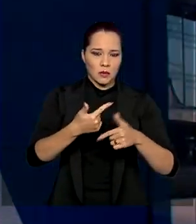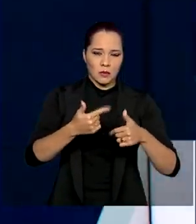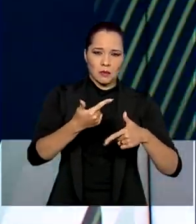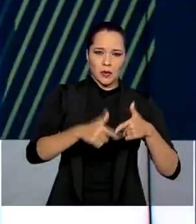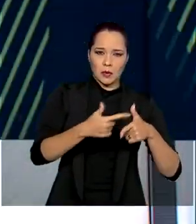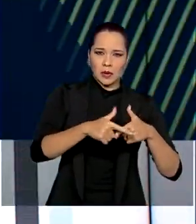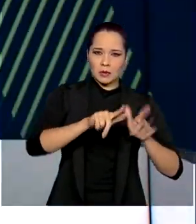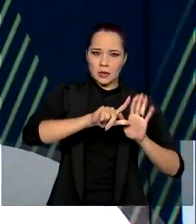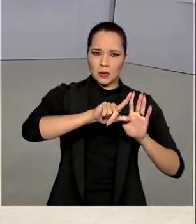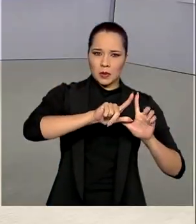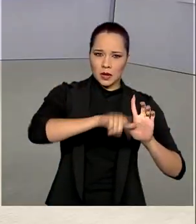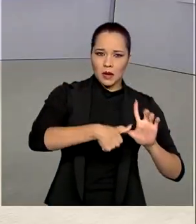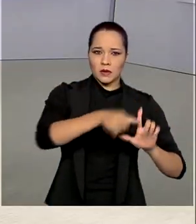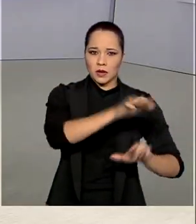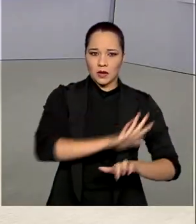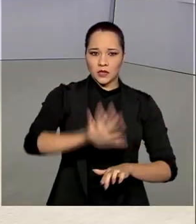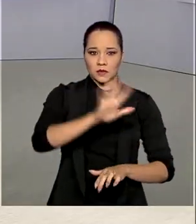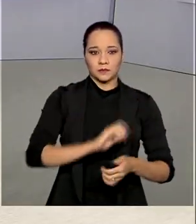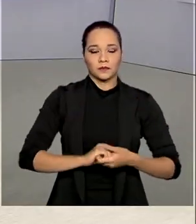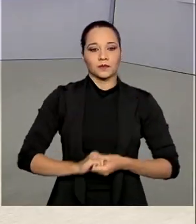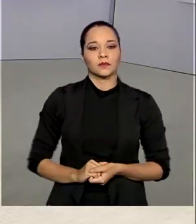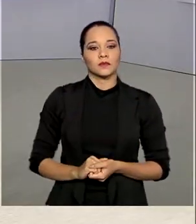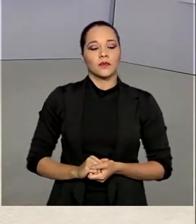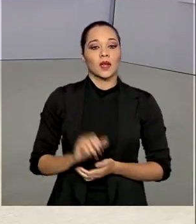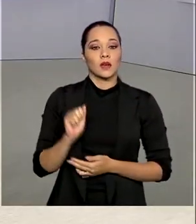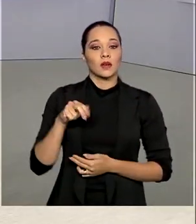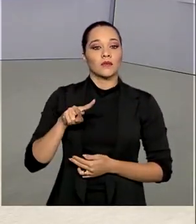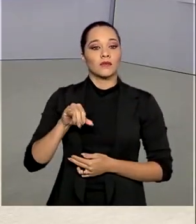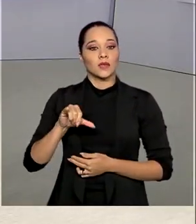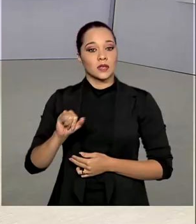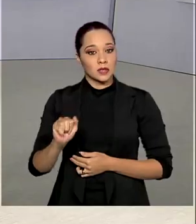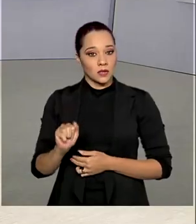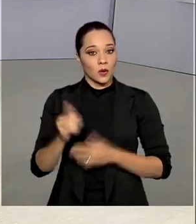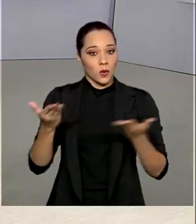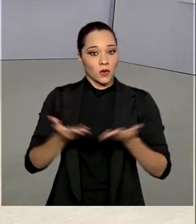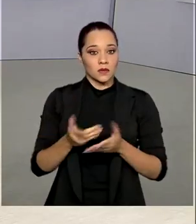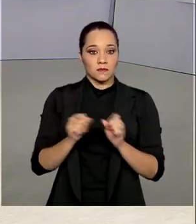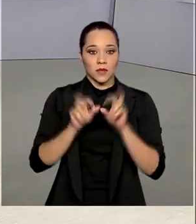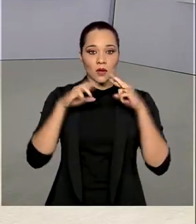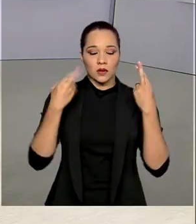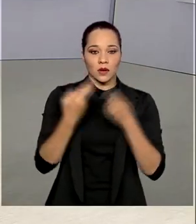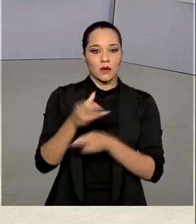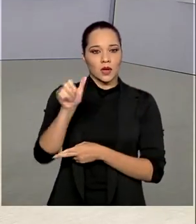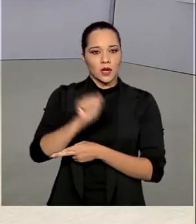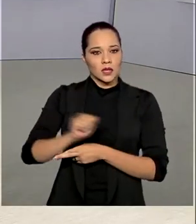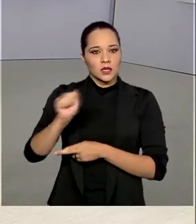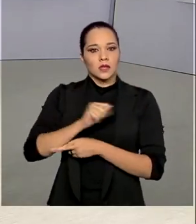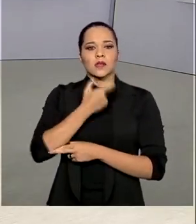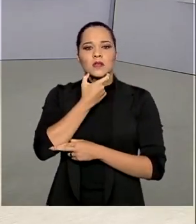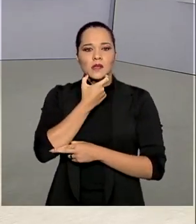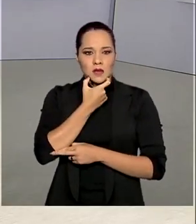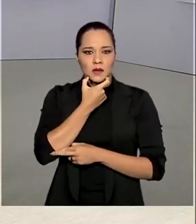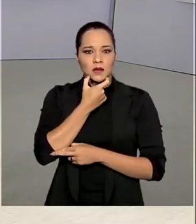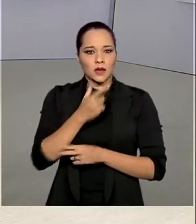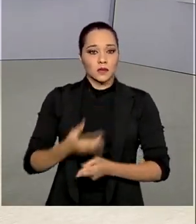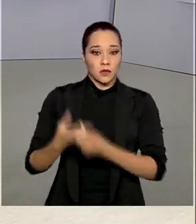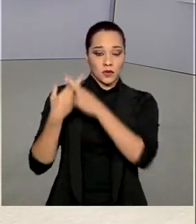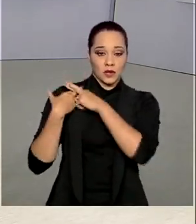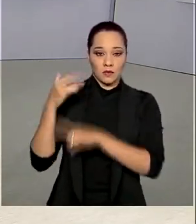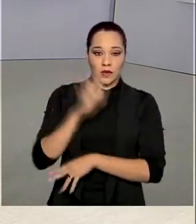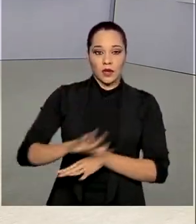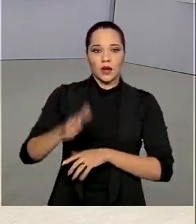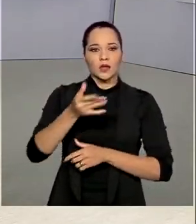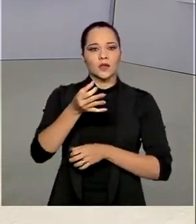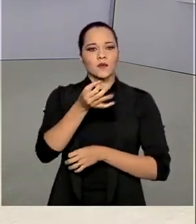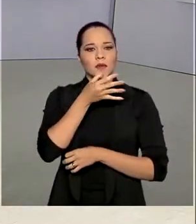ilícitos nessa região. A Anvisa realizou hoje uma reunião com a agência britânica, responsável pela área